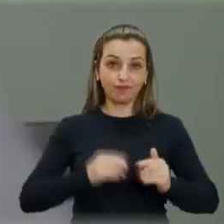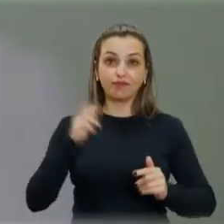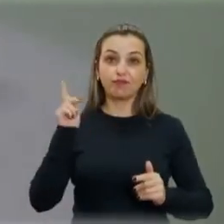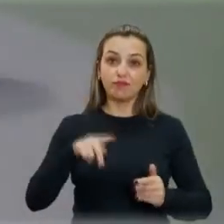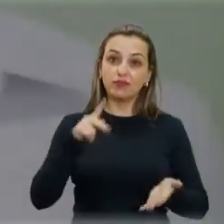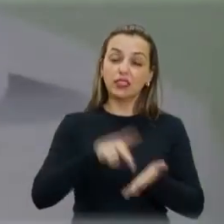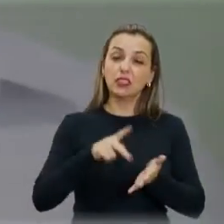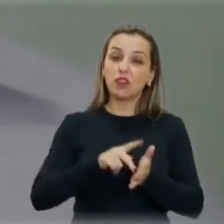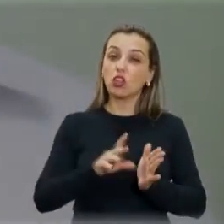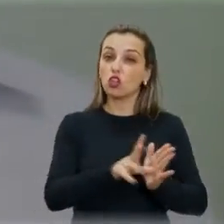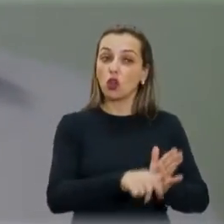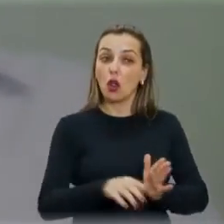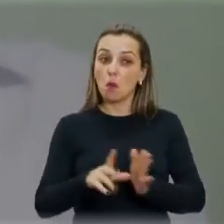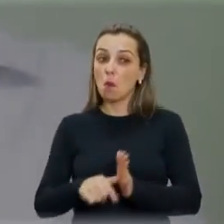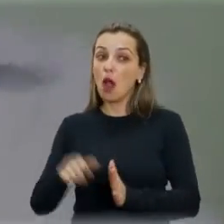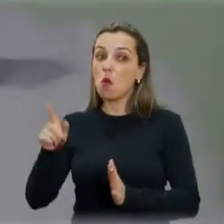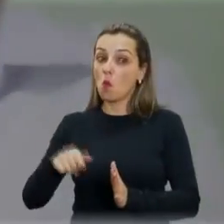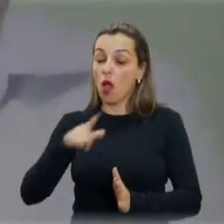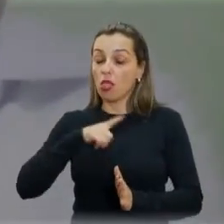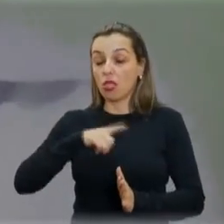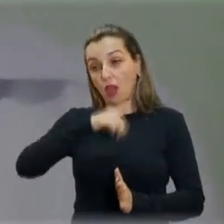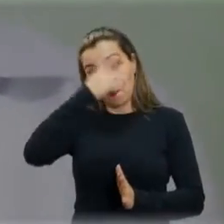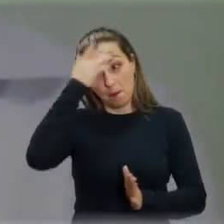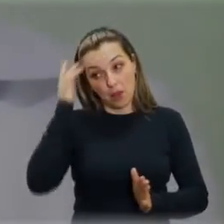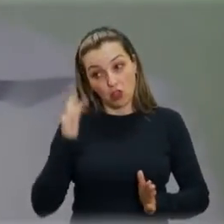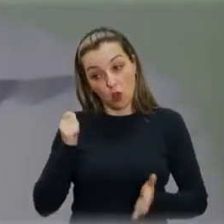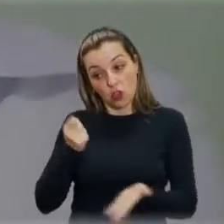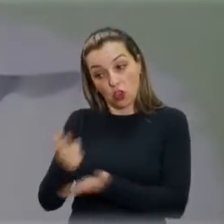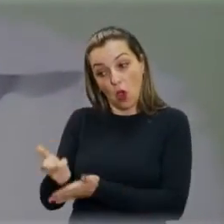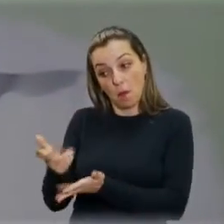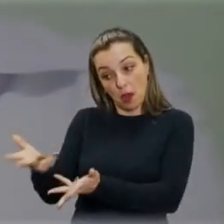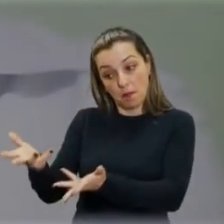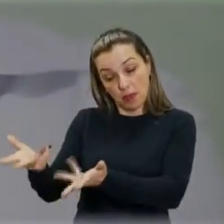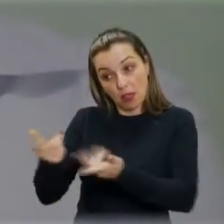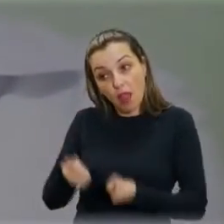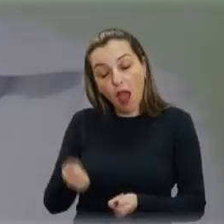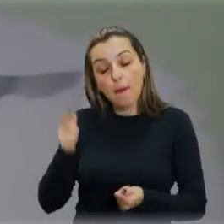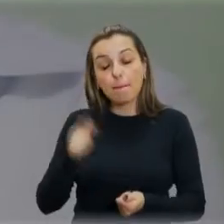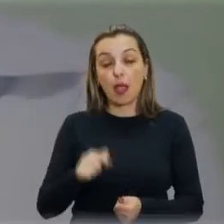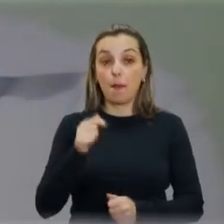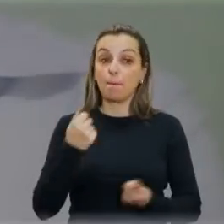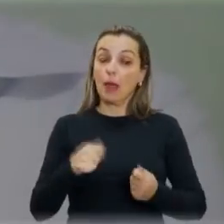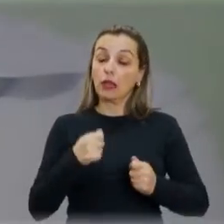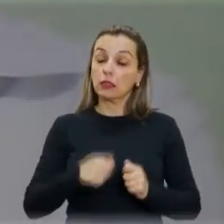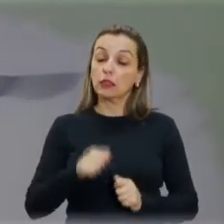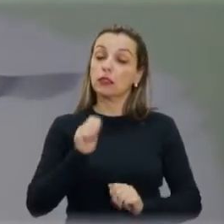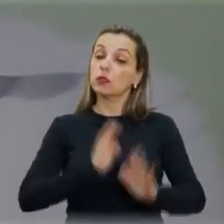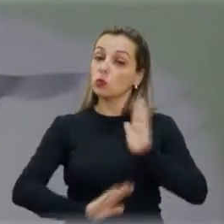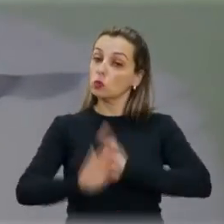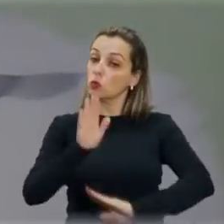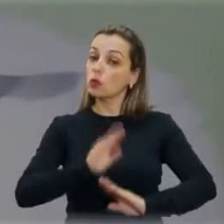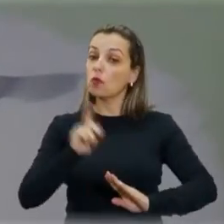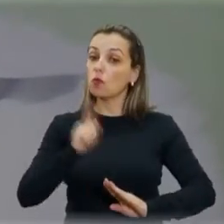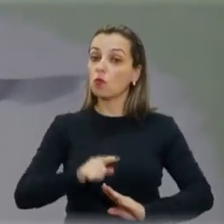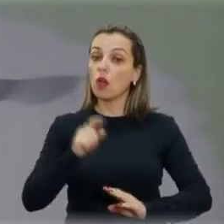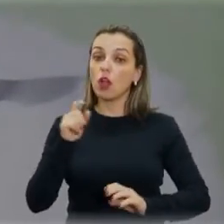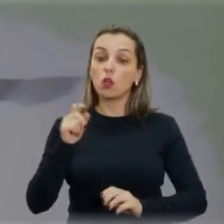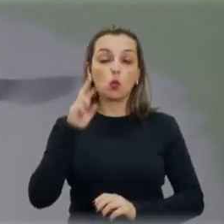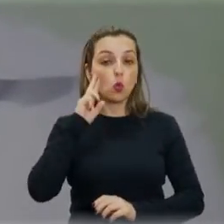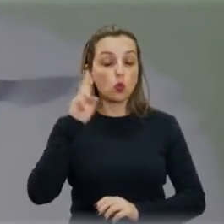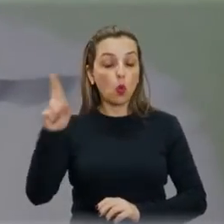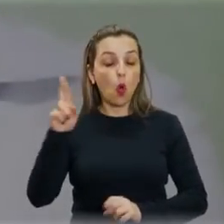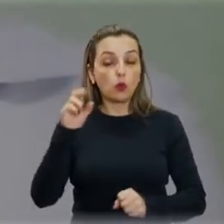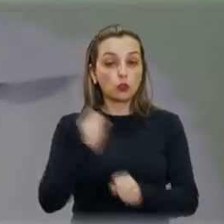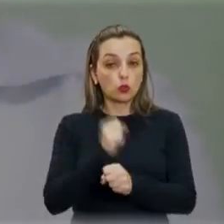se está tendo furto, está tendo receptador, né? Está tendo receptador. Nós precisamos cuidar que, realmente, os proprietários de construção civil não